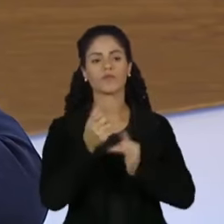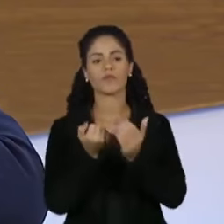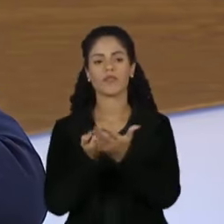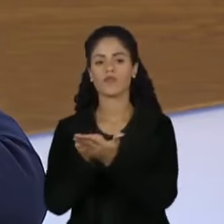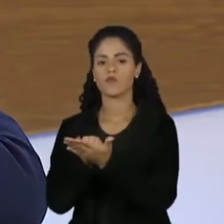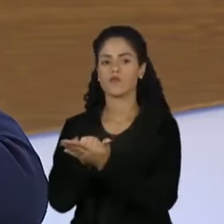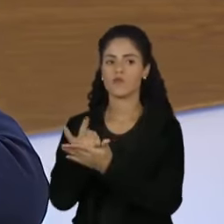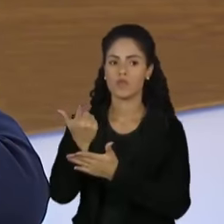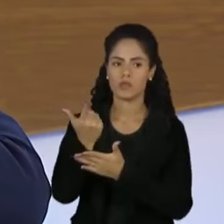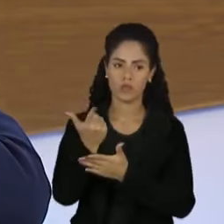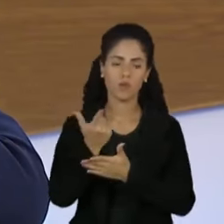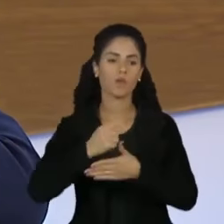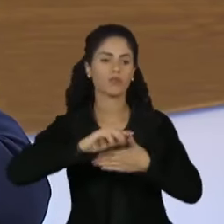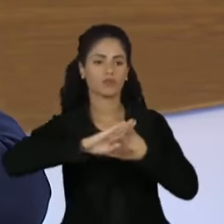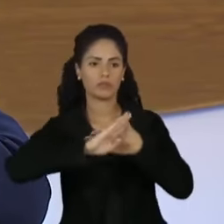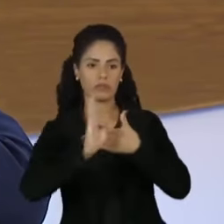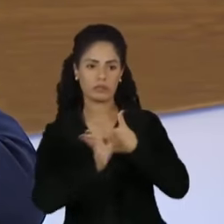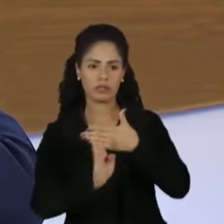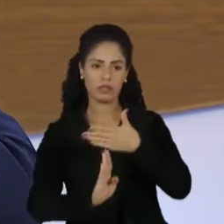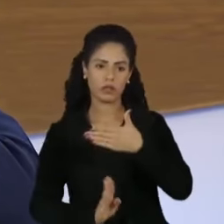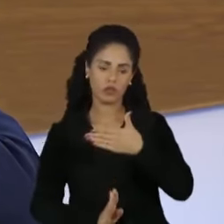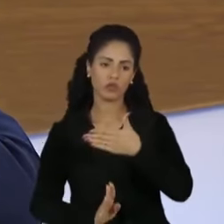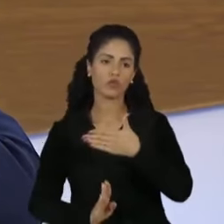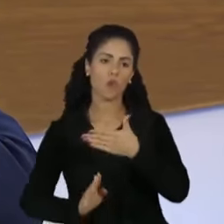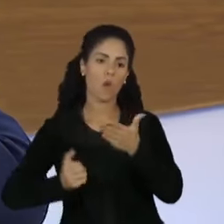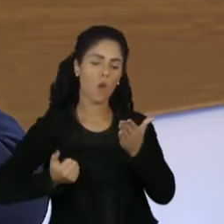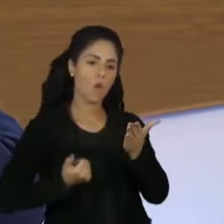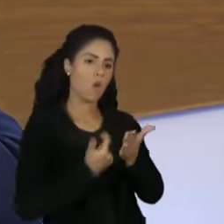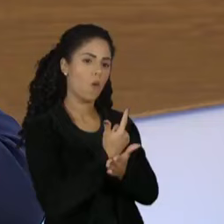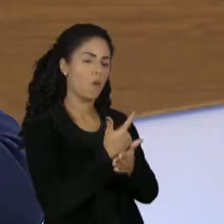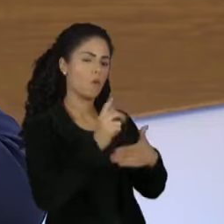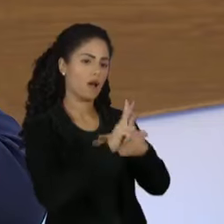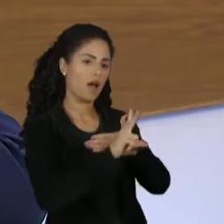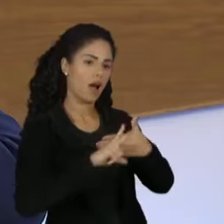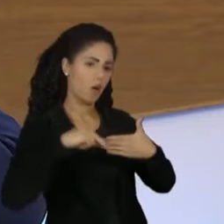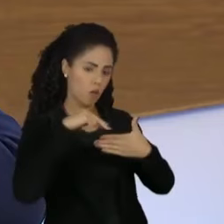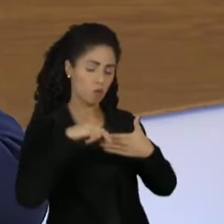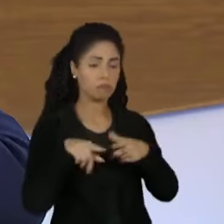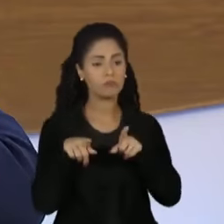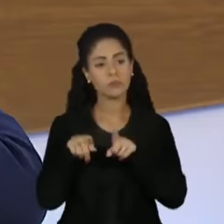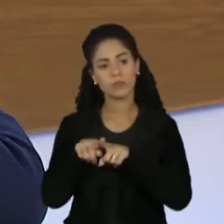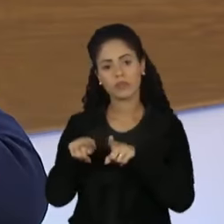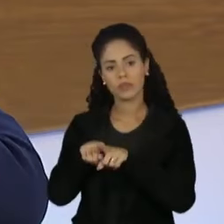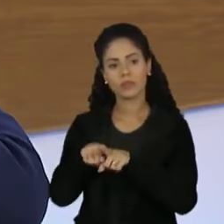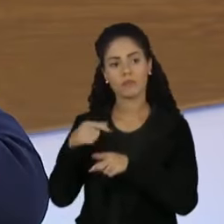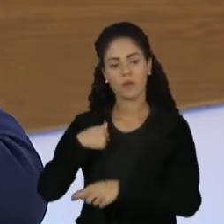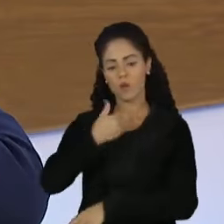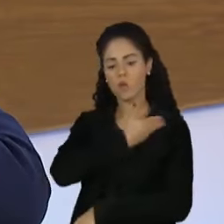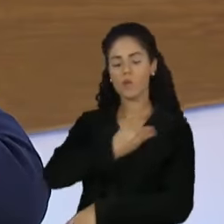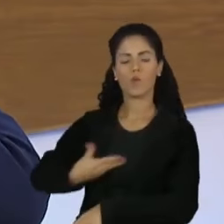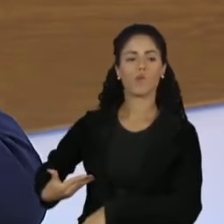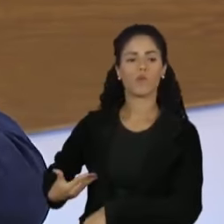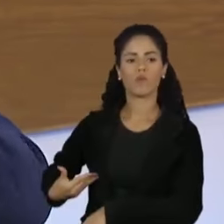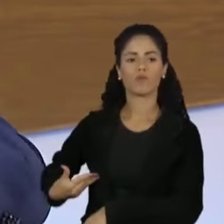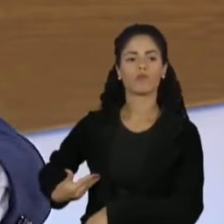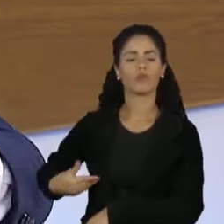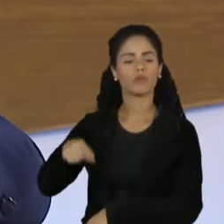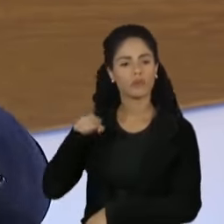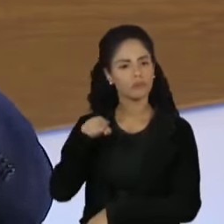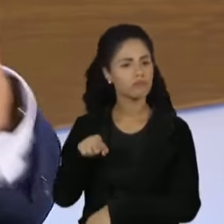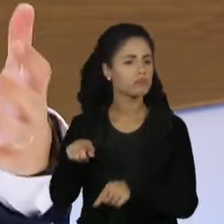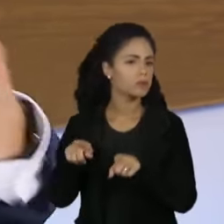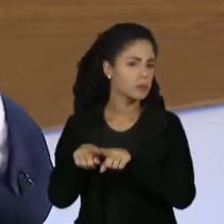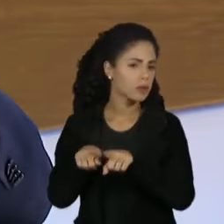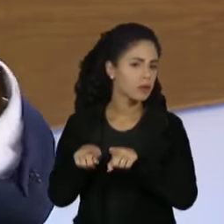da Azul, comprar a Gol. E tem se falado também que o governo teria algum